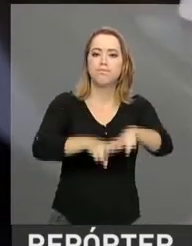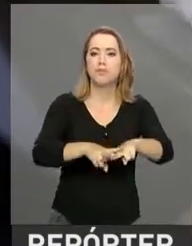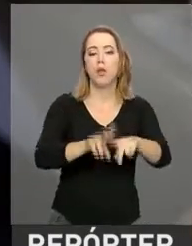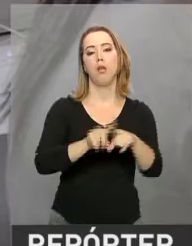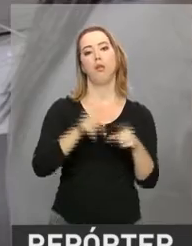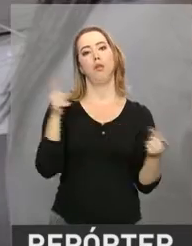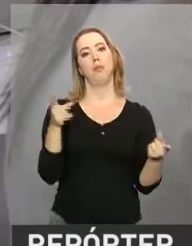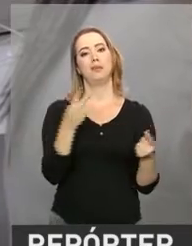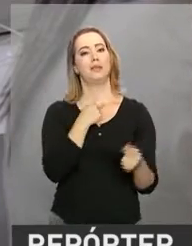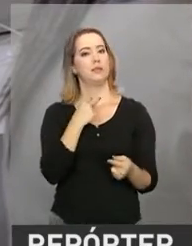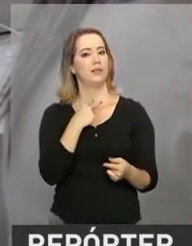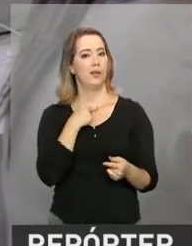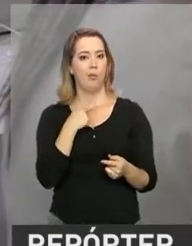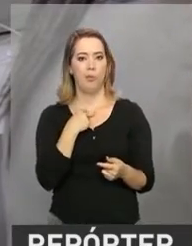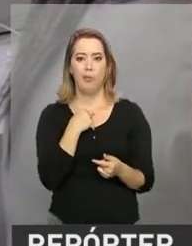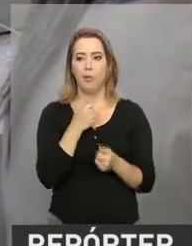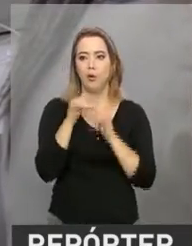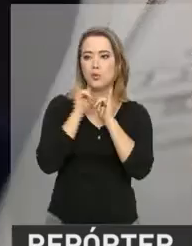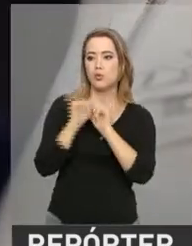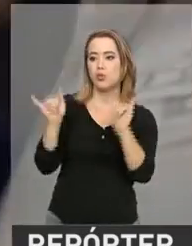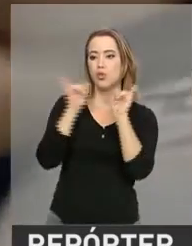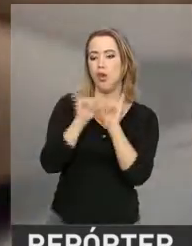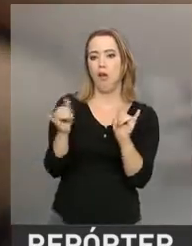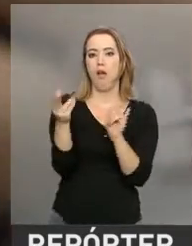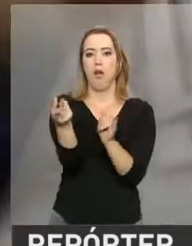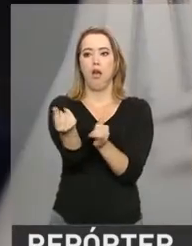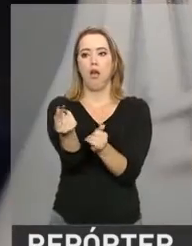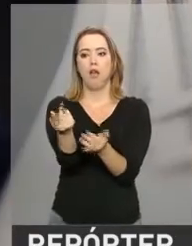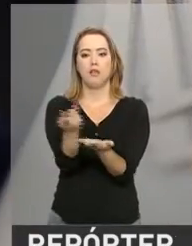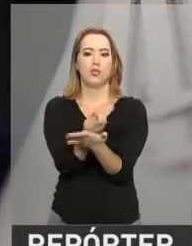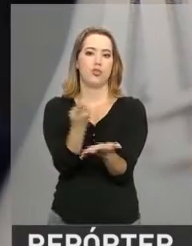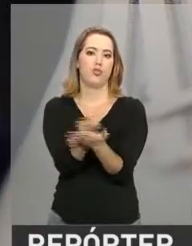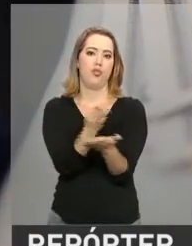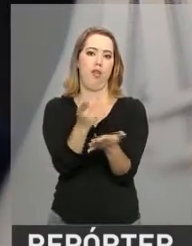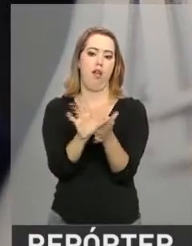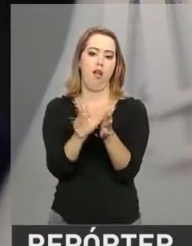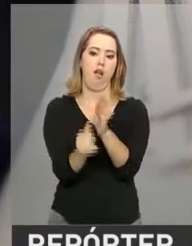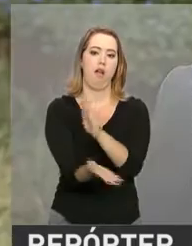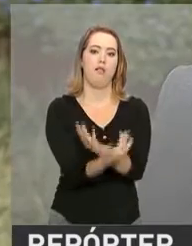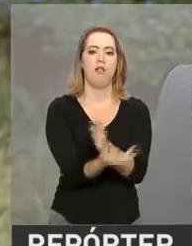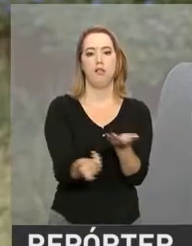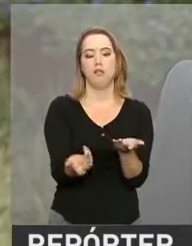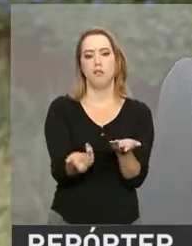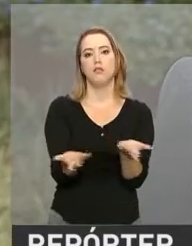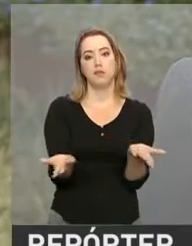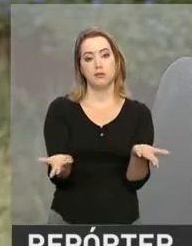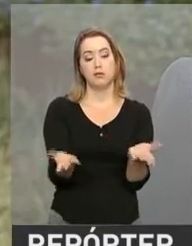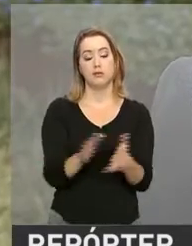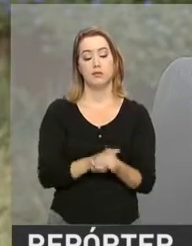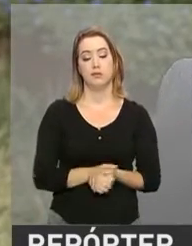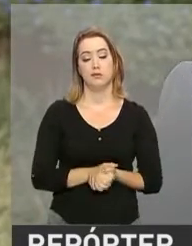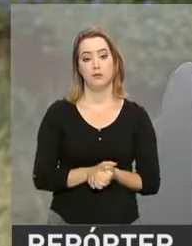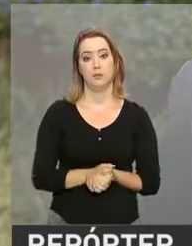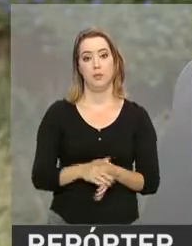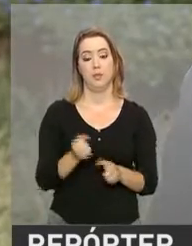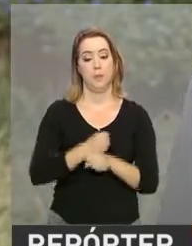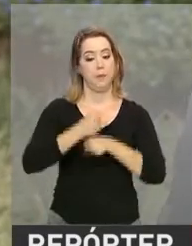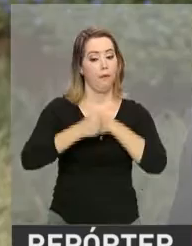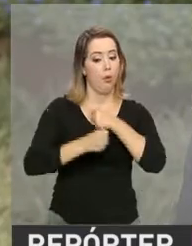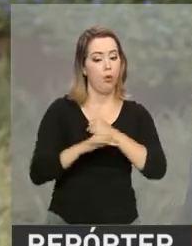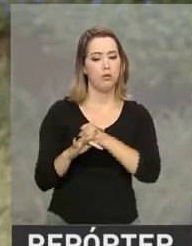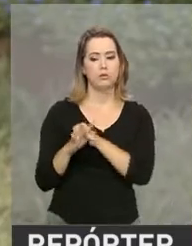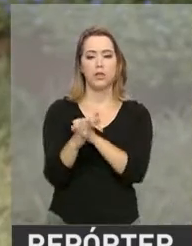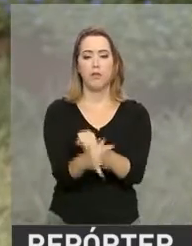mas não é permitido regularizar bens originados de crimes de corrupção e tráfico de drogas. A partir do ano que vem, essas pessoas, se não